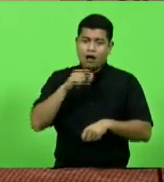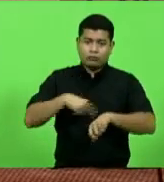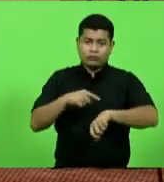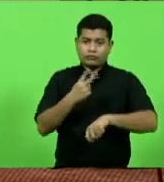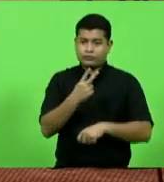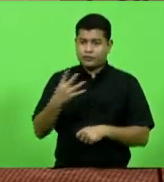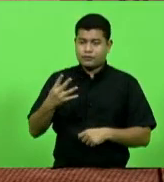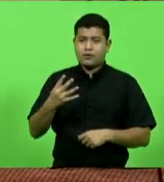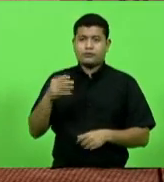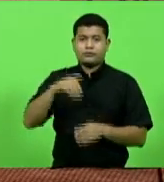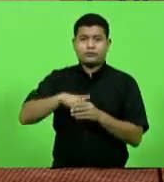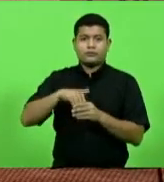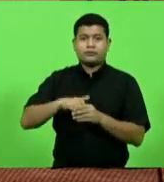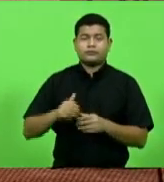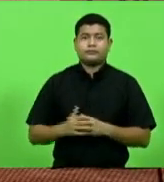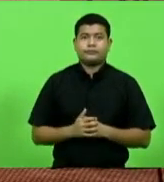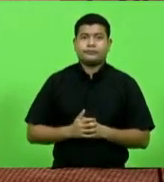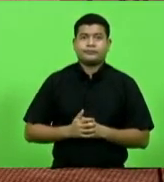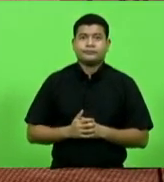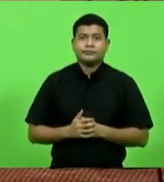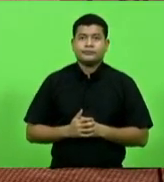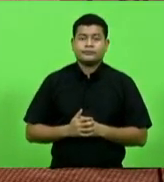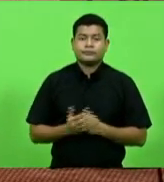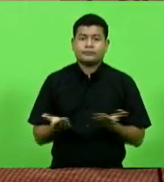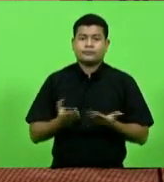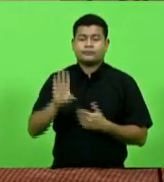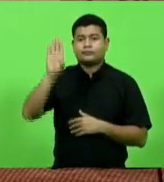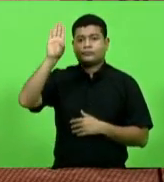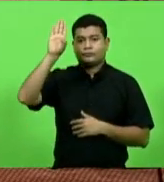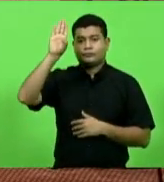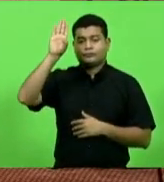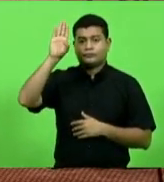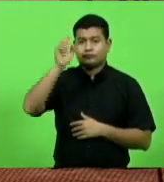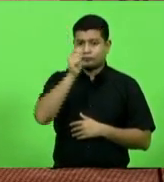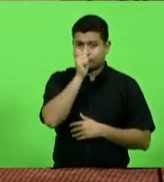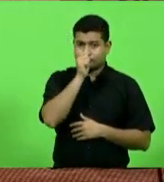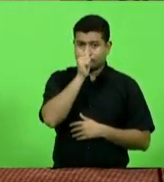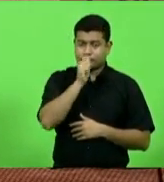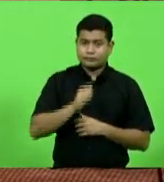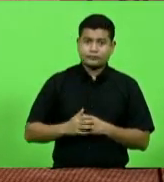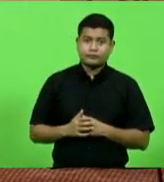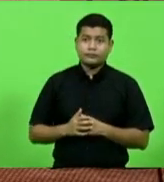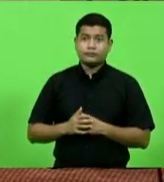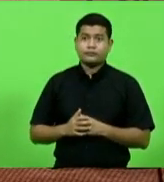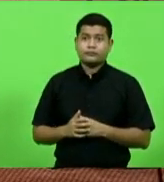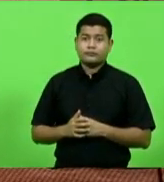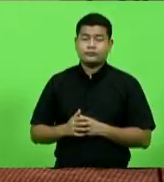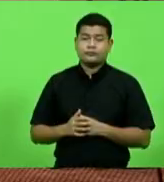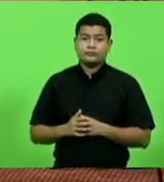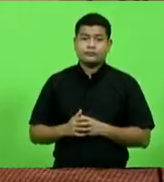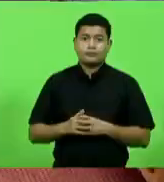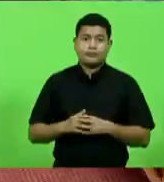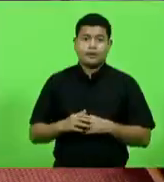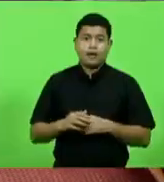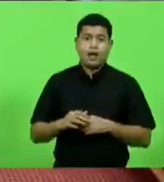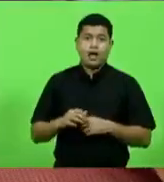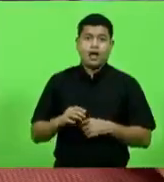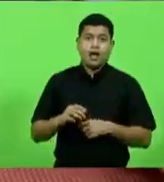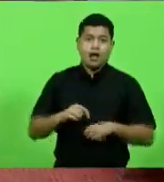Kennedy, e eu não mencionei, pela ordem. Pela ordem, deputado João Amin. Deputado Kennedy, o menos de 24 horas